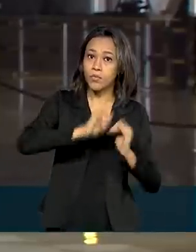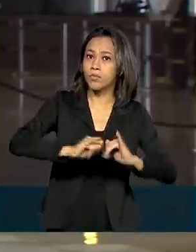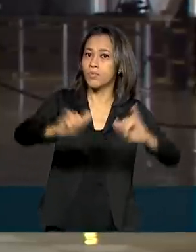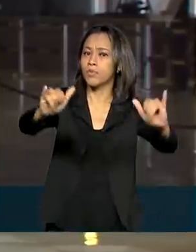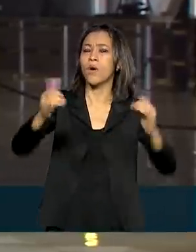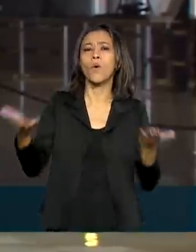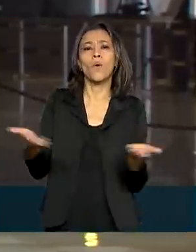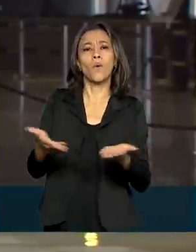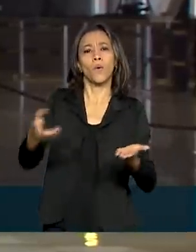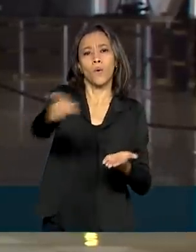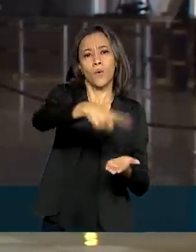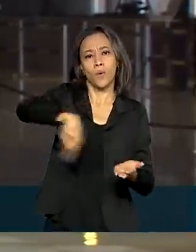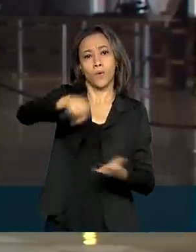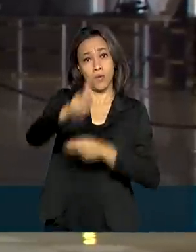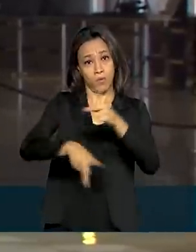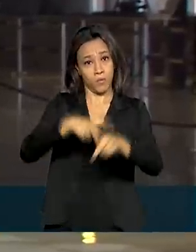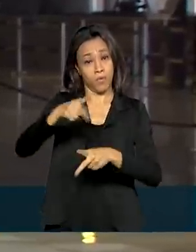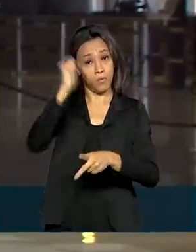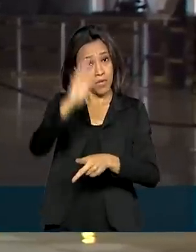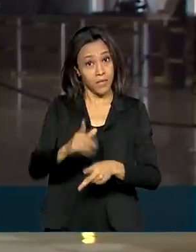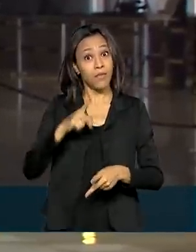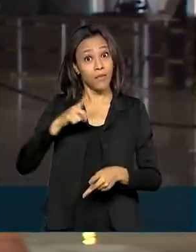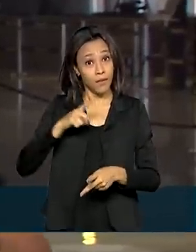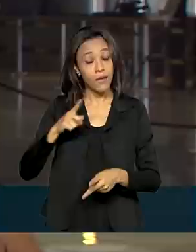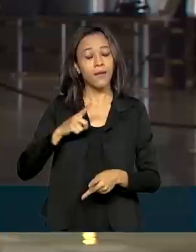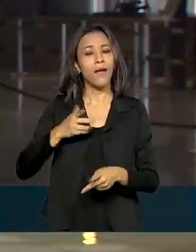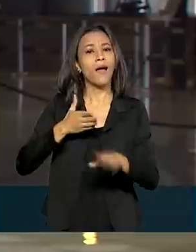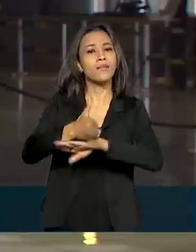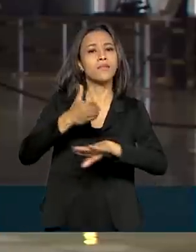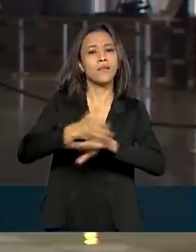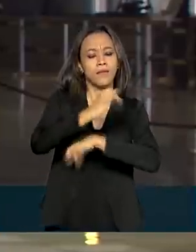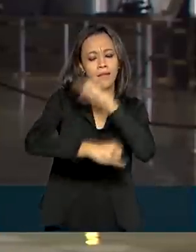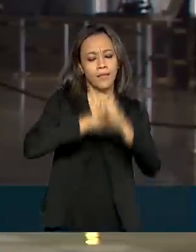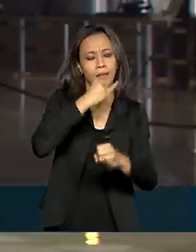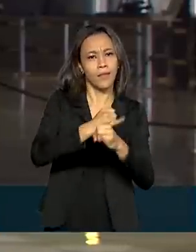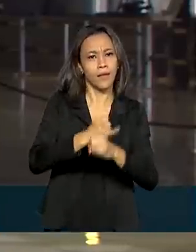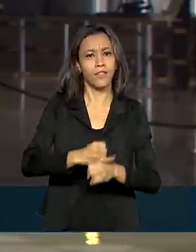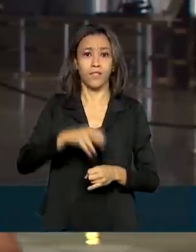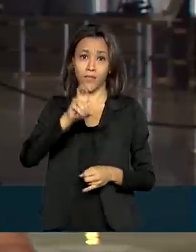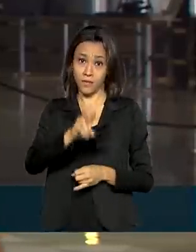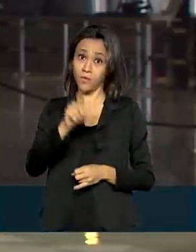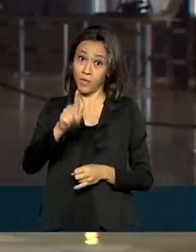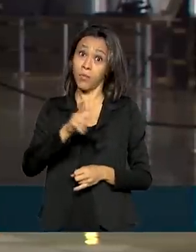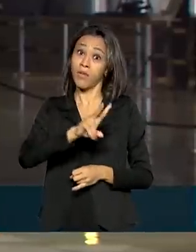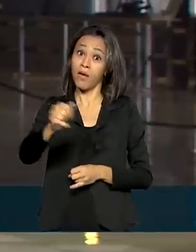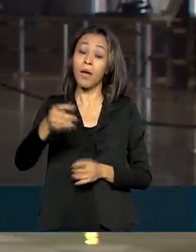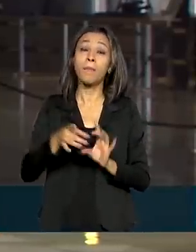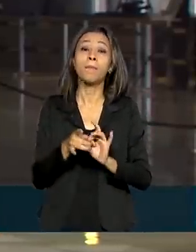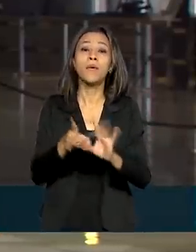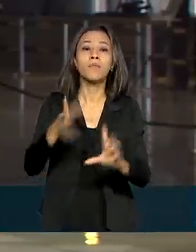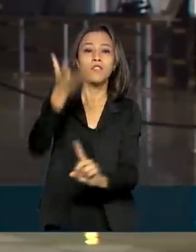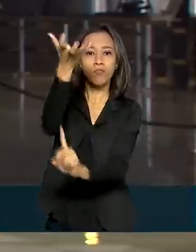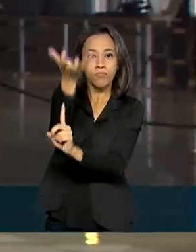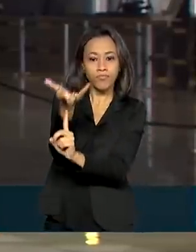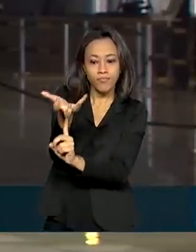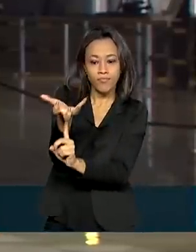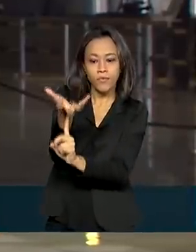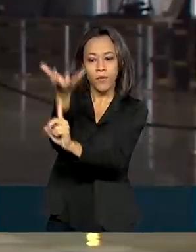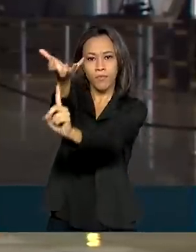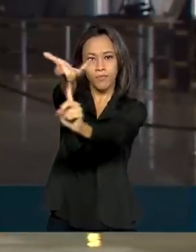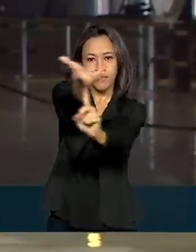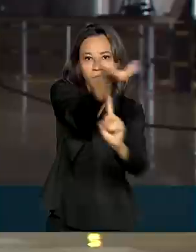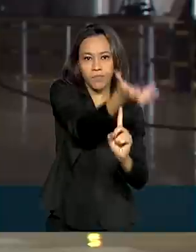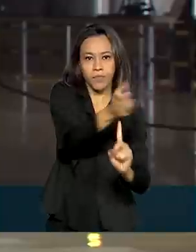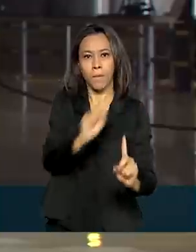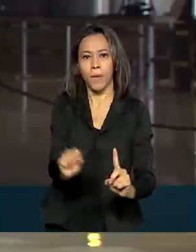tenham acesso à internet móvel. Isso porque ele vai facilitar a instalação de antenas de rede móvel no país. A demanda